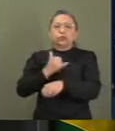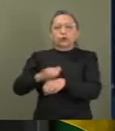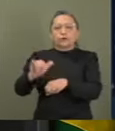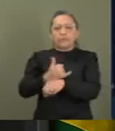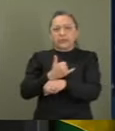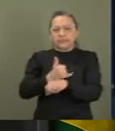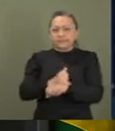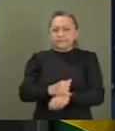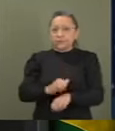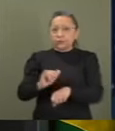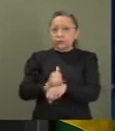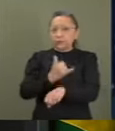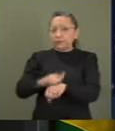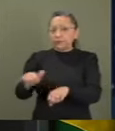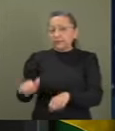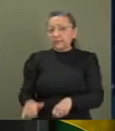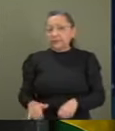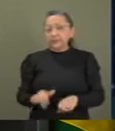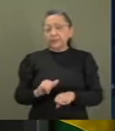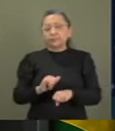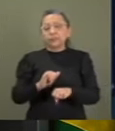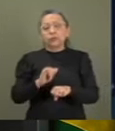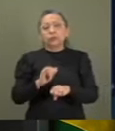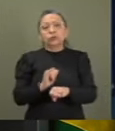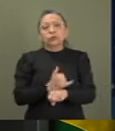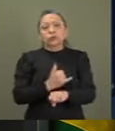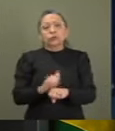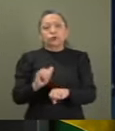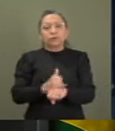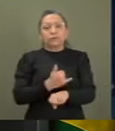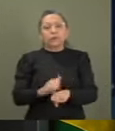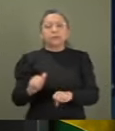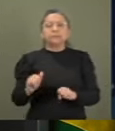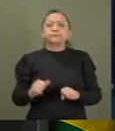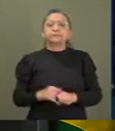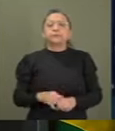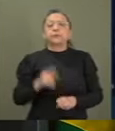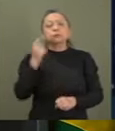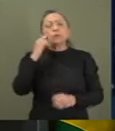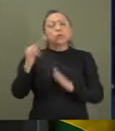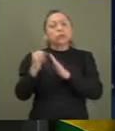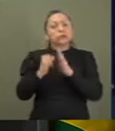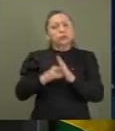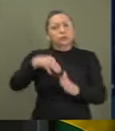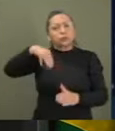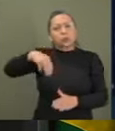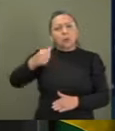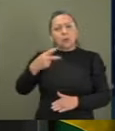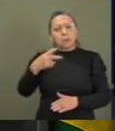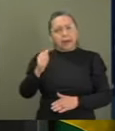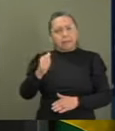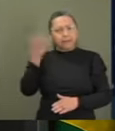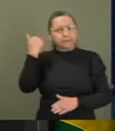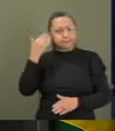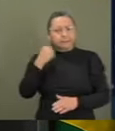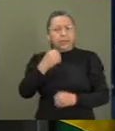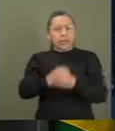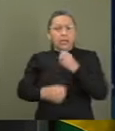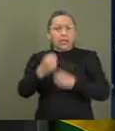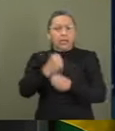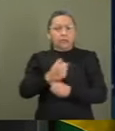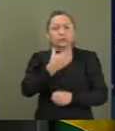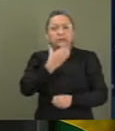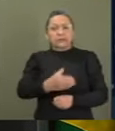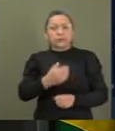Joinville. Segundo o Instituto Mapa, em dezembro de 2022, onde foram avaliados 10